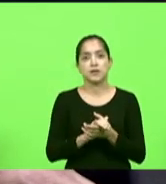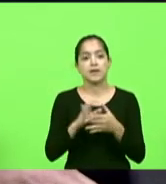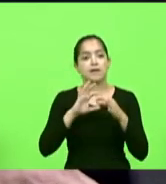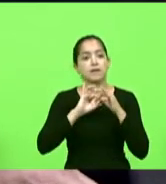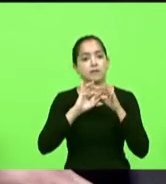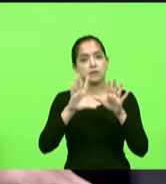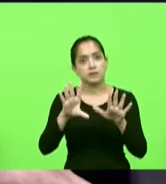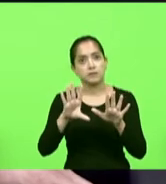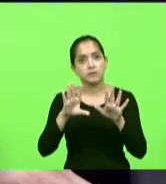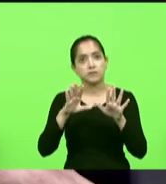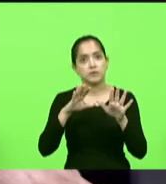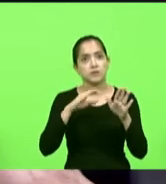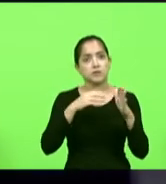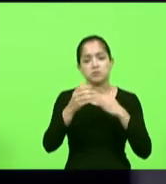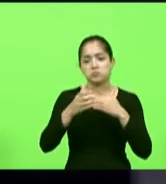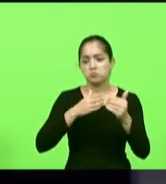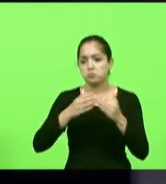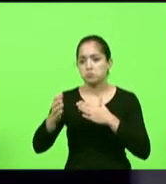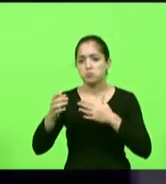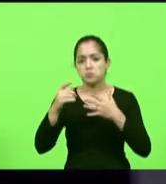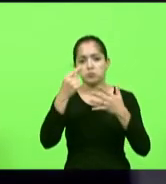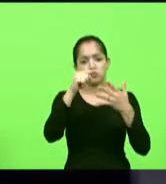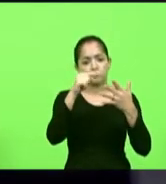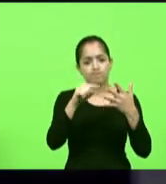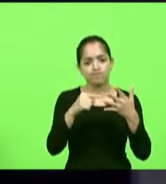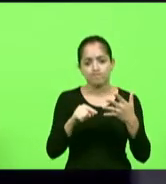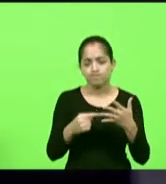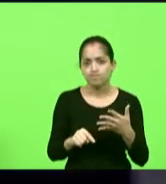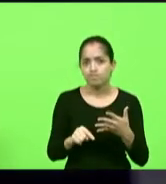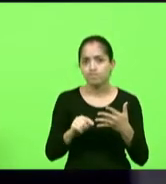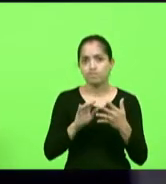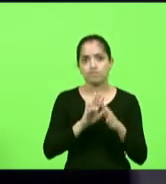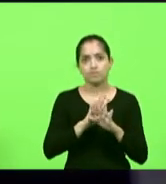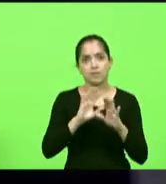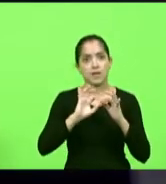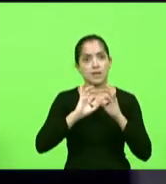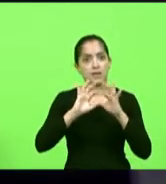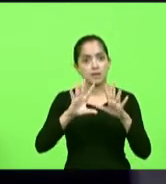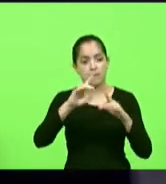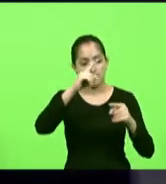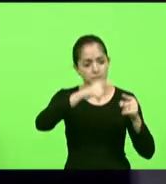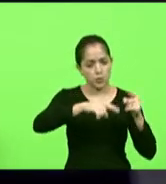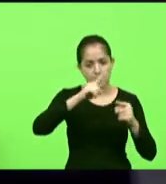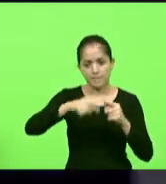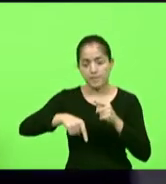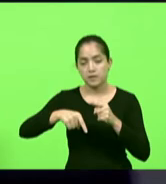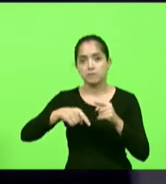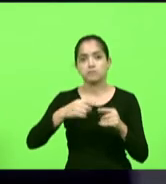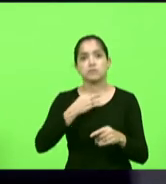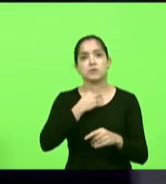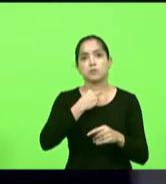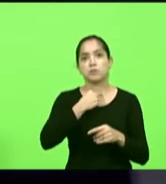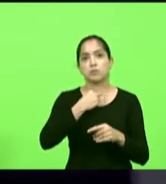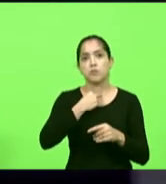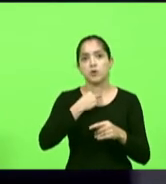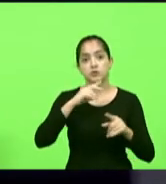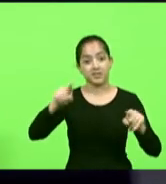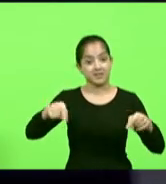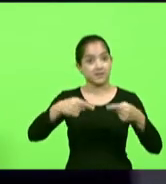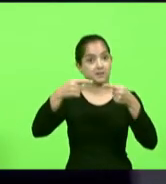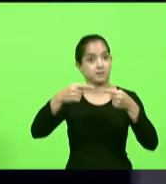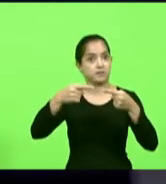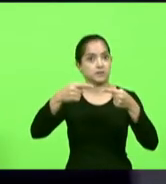em todos os seus aspectos e em todas as suas modalidades proibir a atividade religiosa seria enfrentar uma das cláusulas